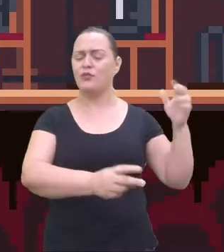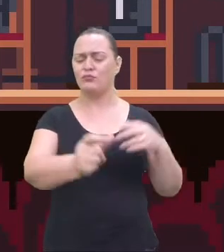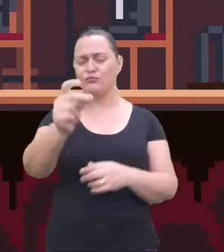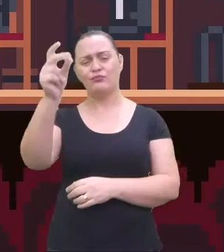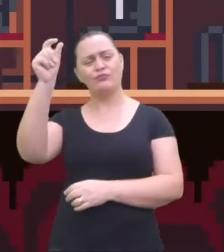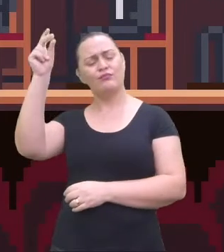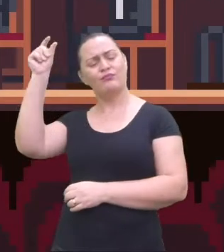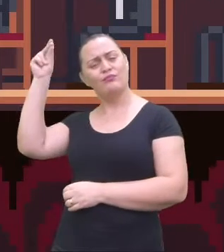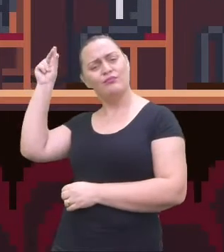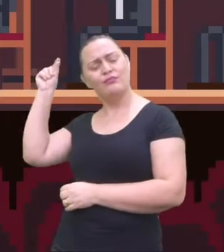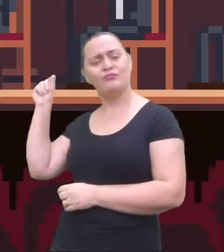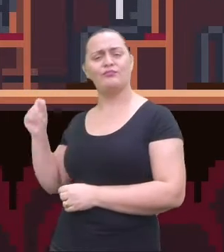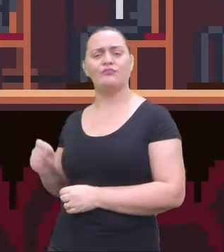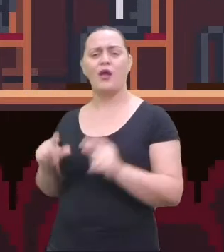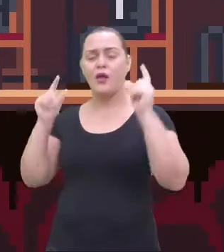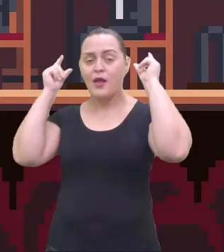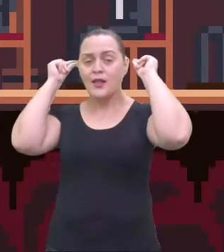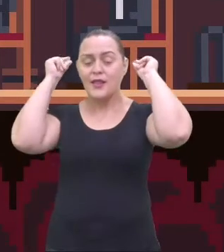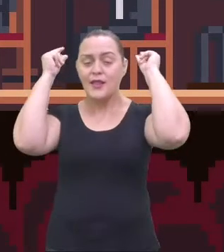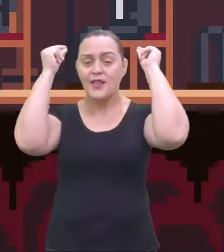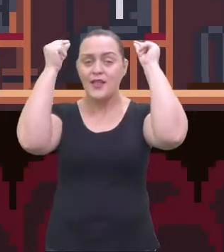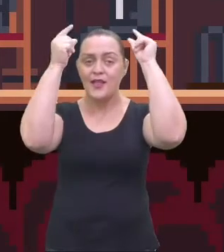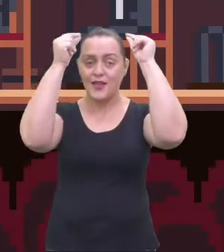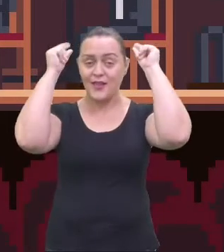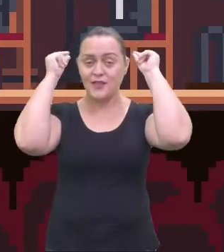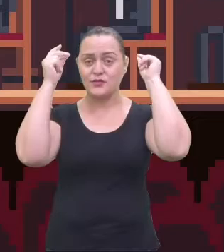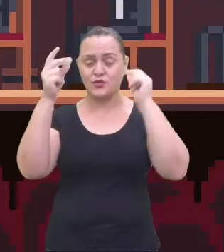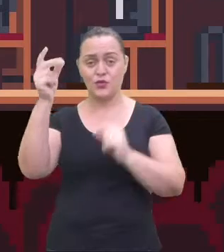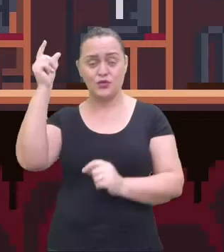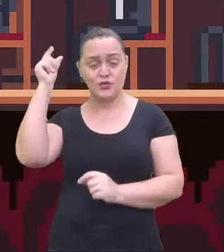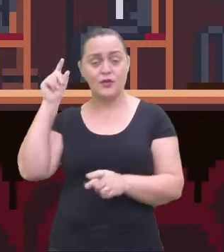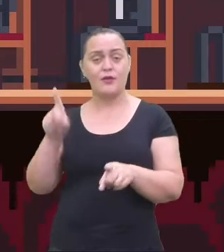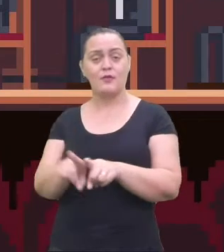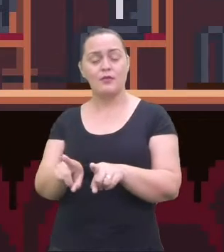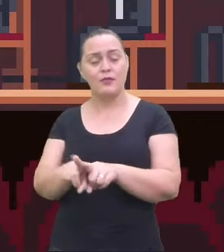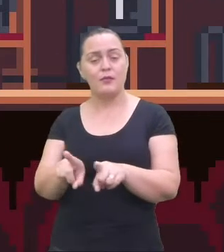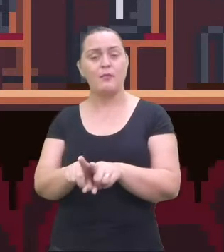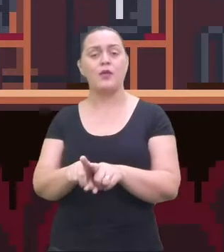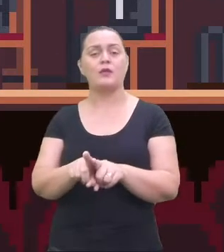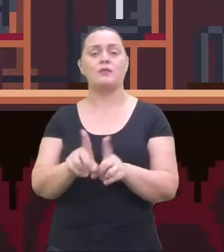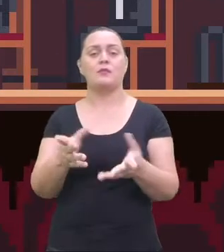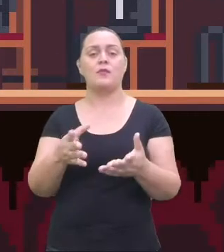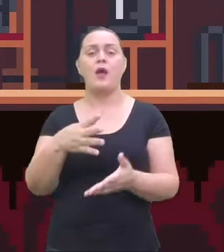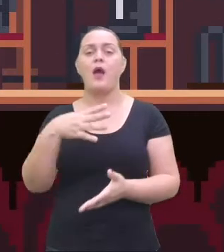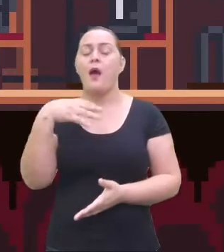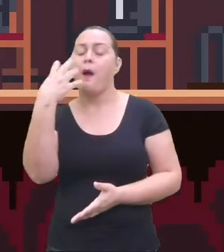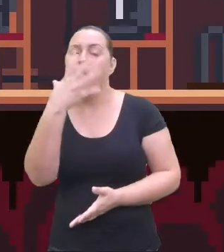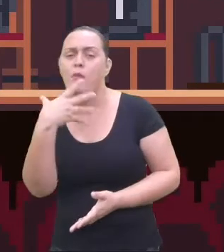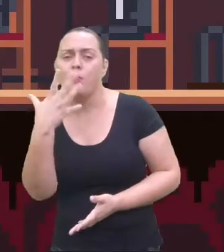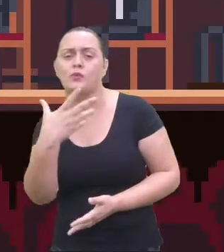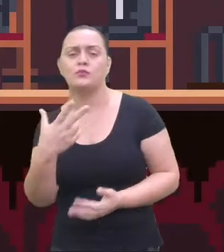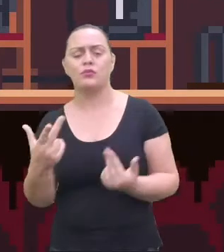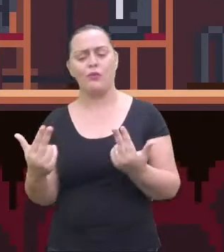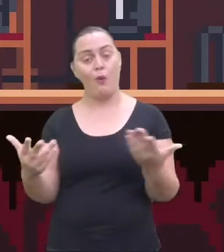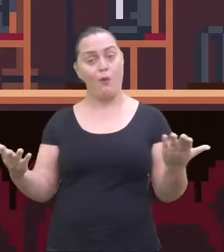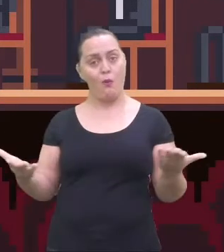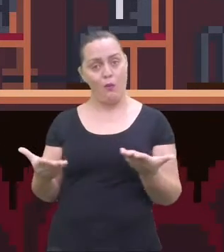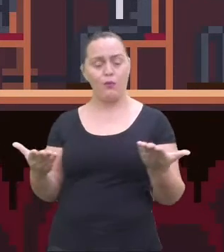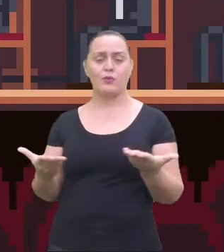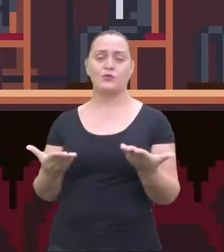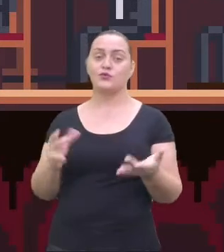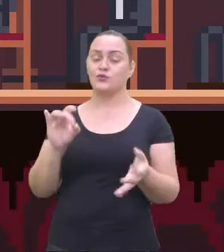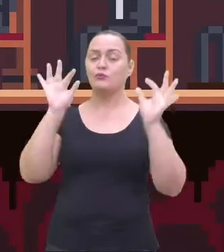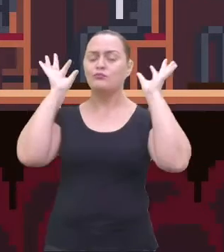poesia eram consideradas manifestações artísticas da maneira como vimos hoje. Ou seja, a